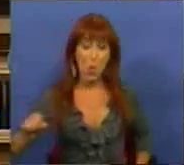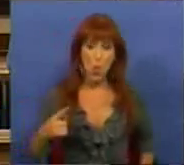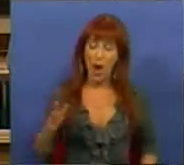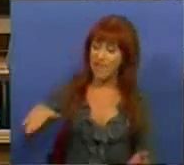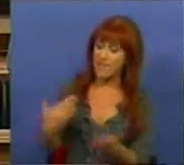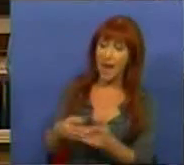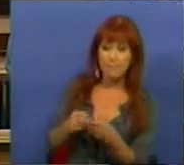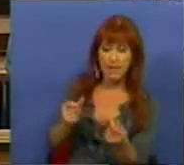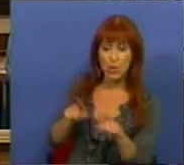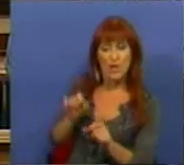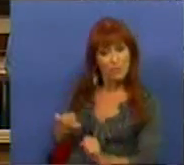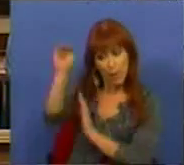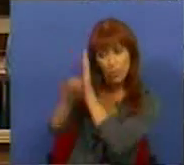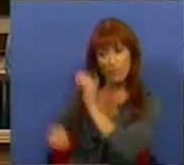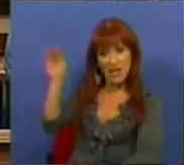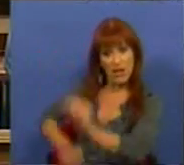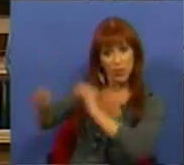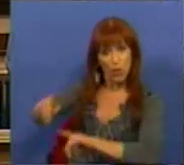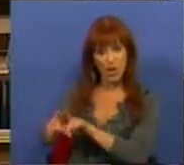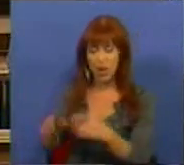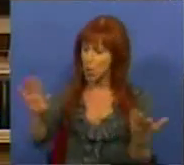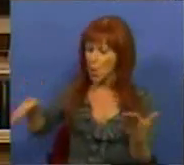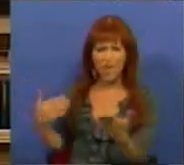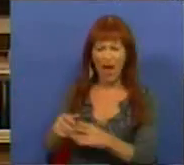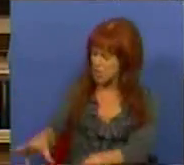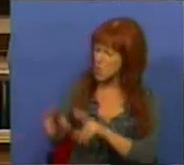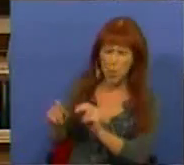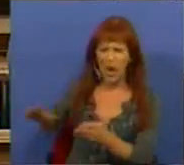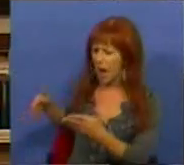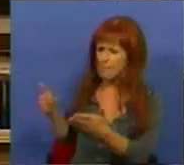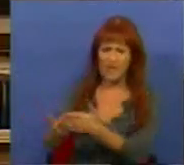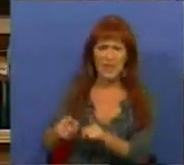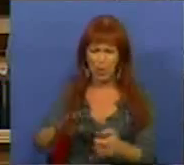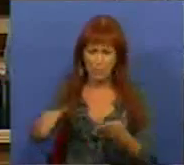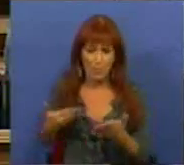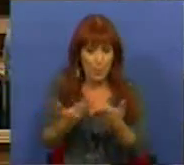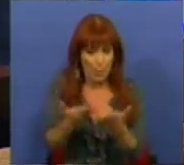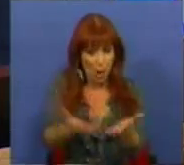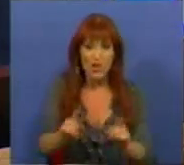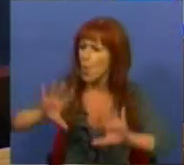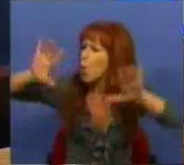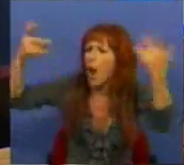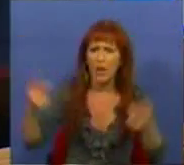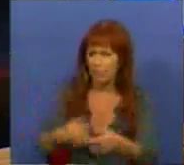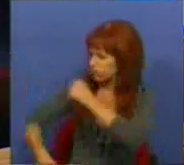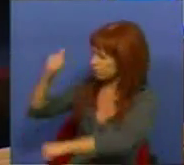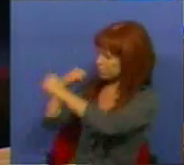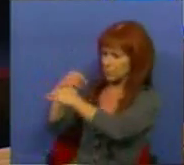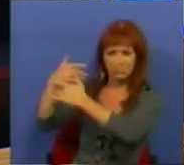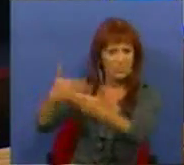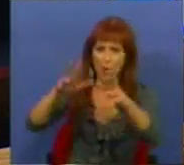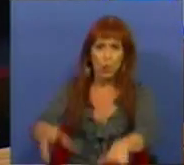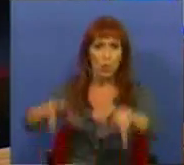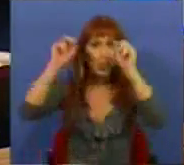posto esta matéria no seu programa eleitoral, não ter nunca apresentado esta proposta em qualquer legislatura, em qualquer